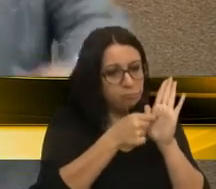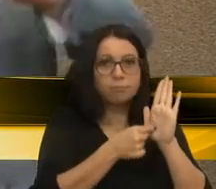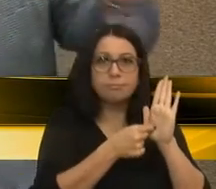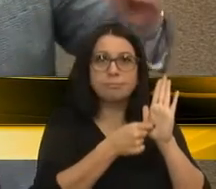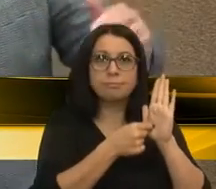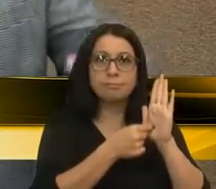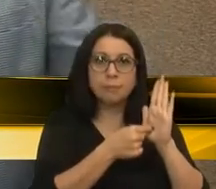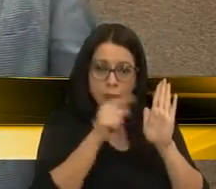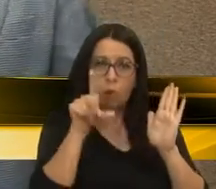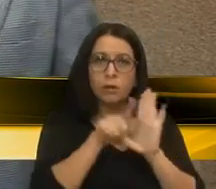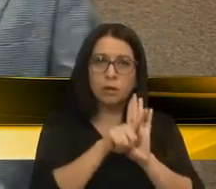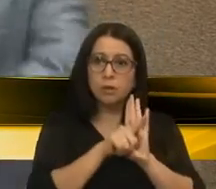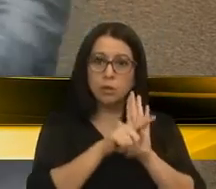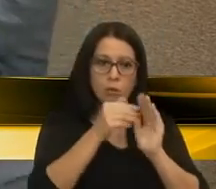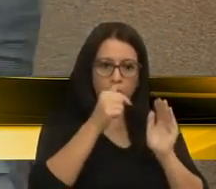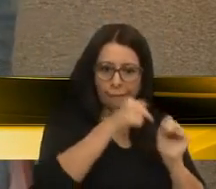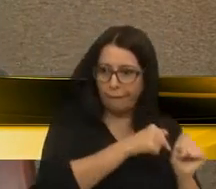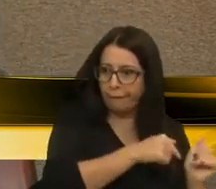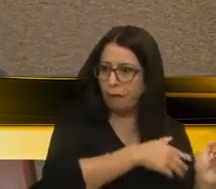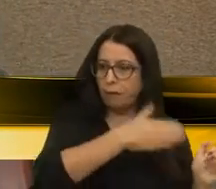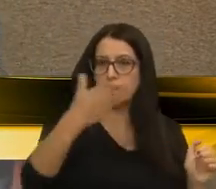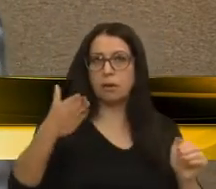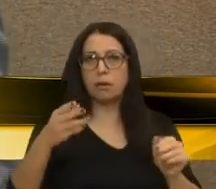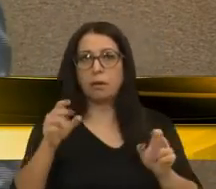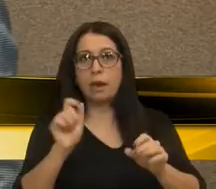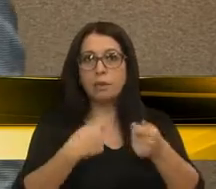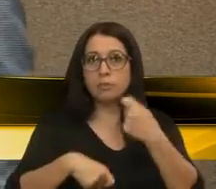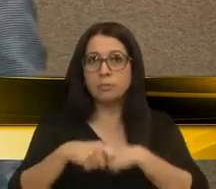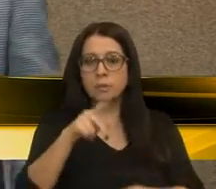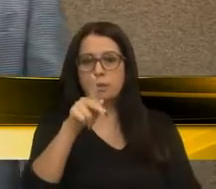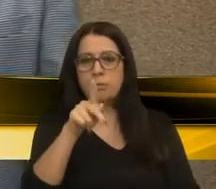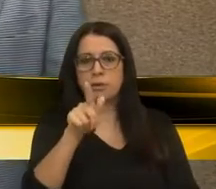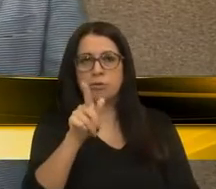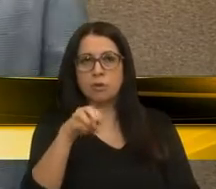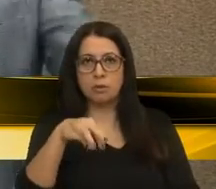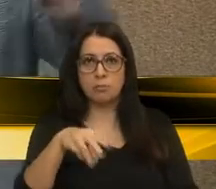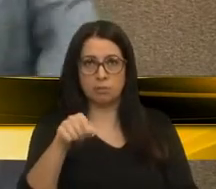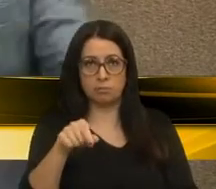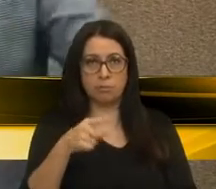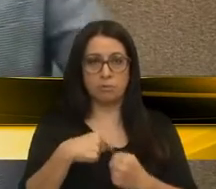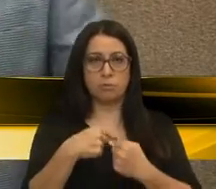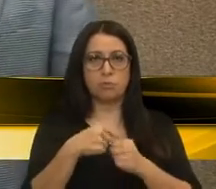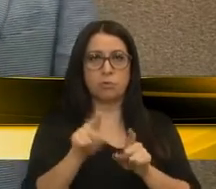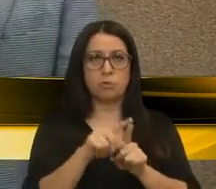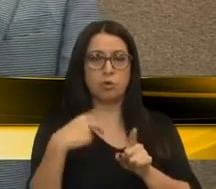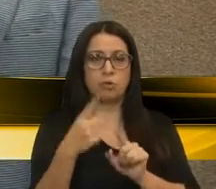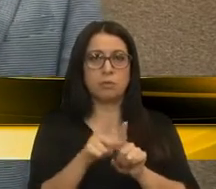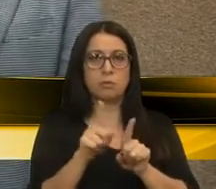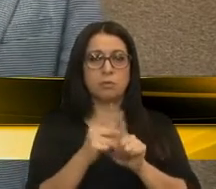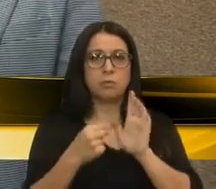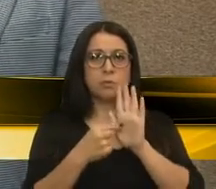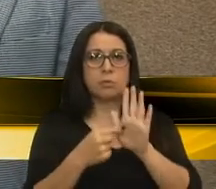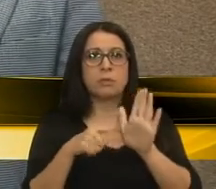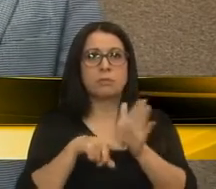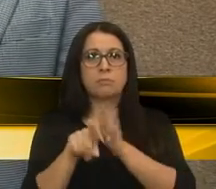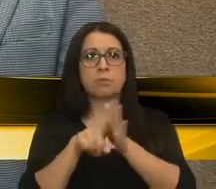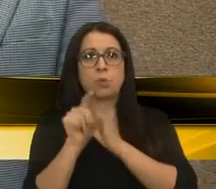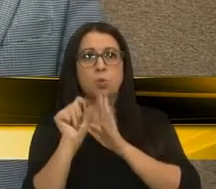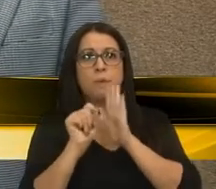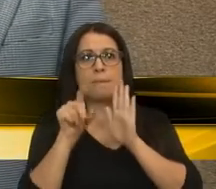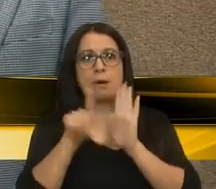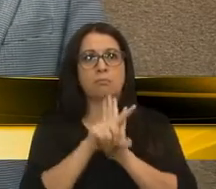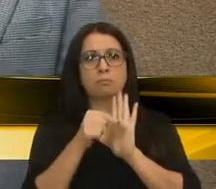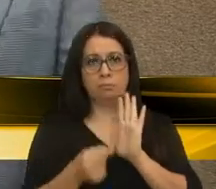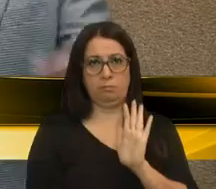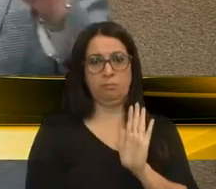então o legalismo extremo e quem administra a PGM, esse município aqui, também nós estamos trazendo questões aqui de legislação.